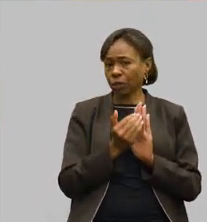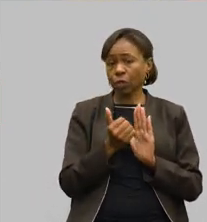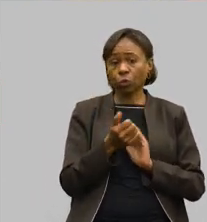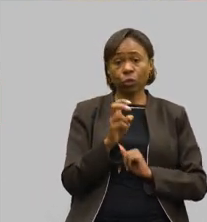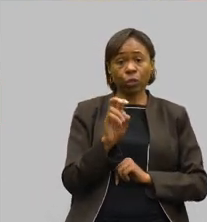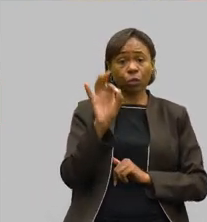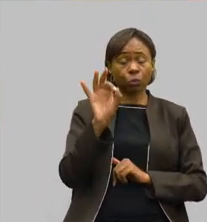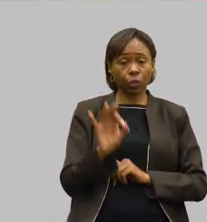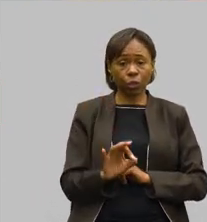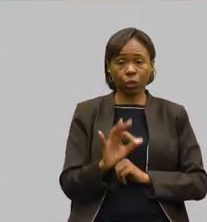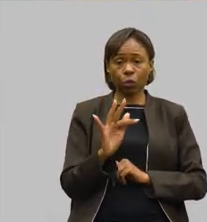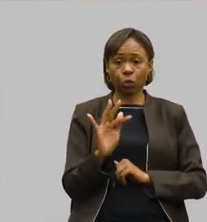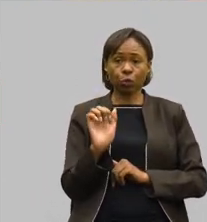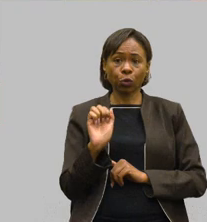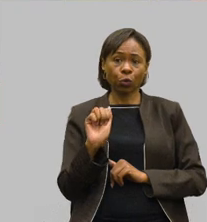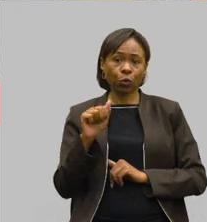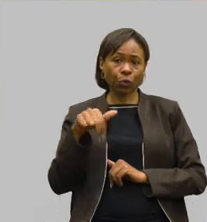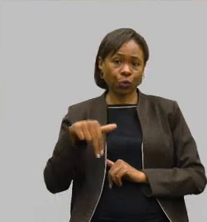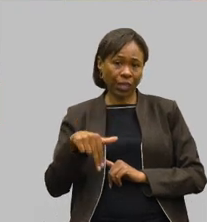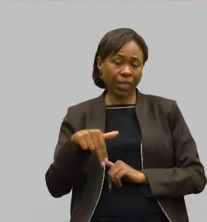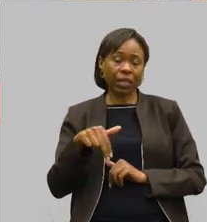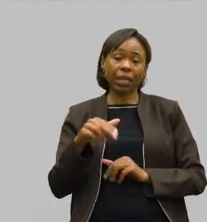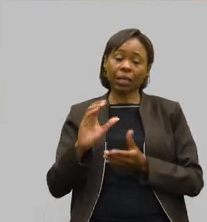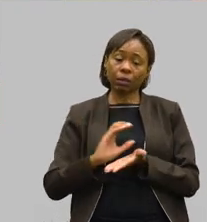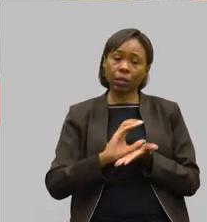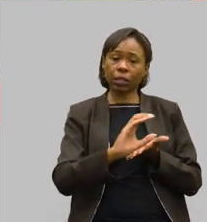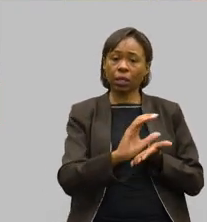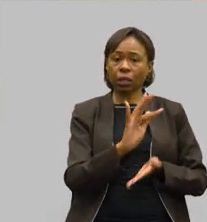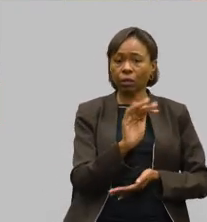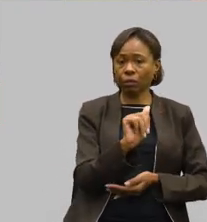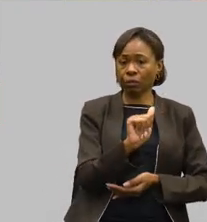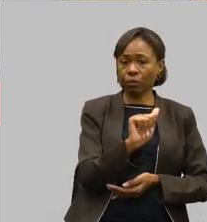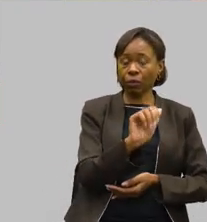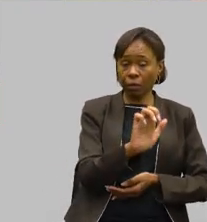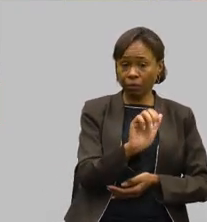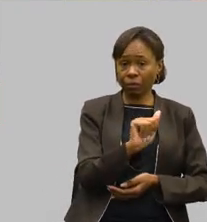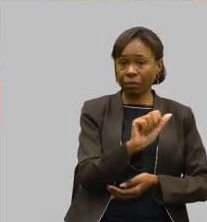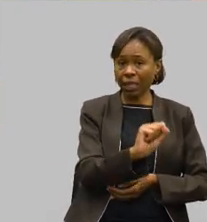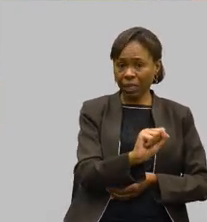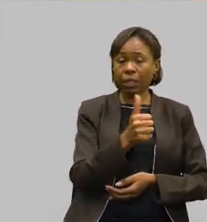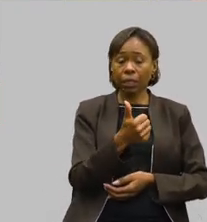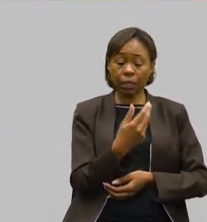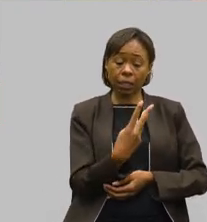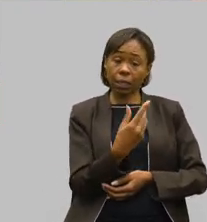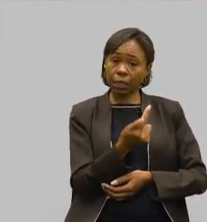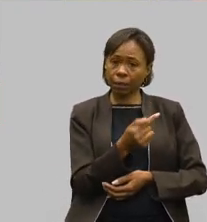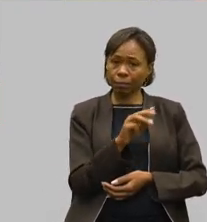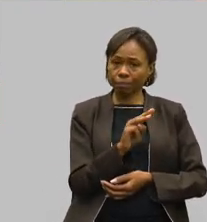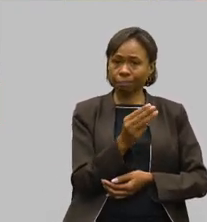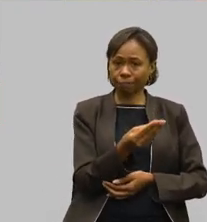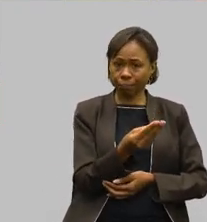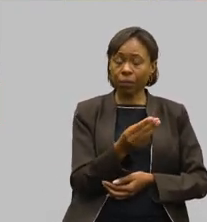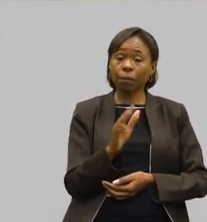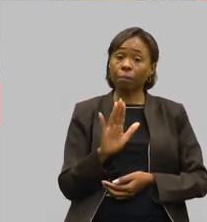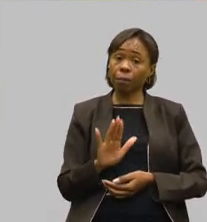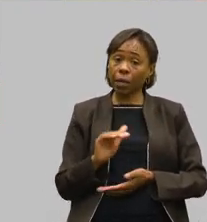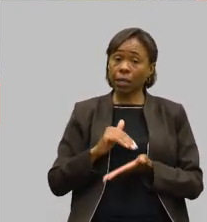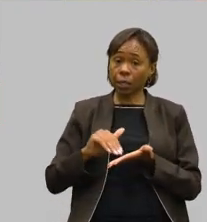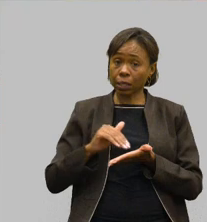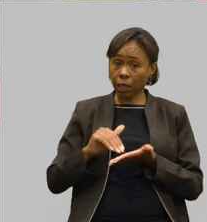FEM que deveria ser destinado ao FEAS que seriam 137 milhões. Mesmo assim, a CEDESE